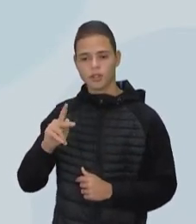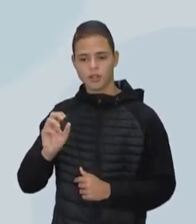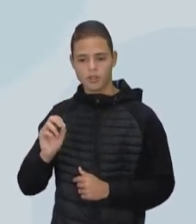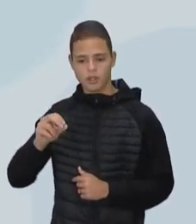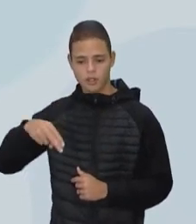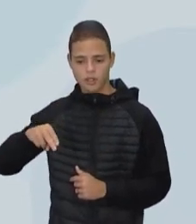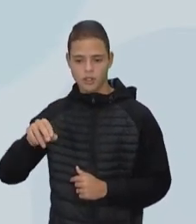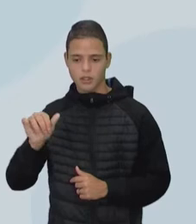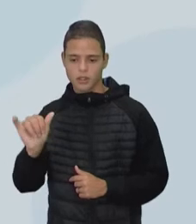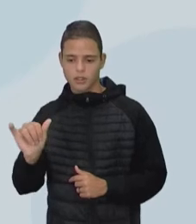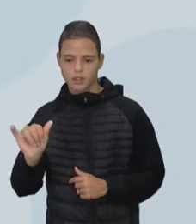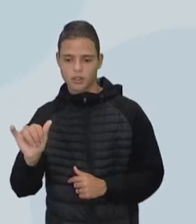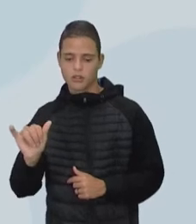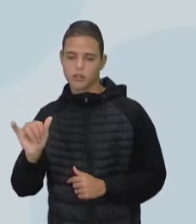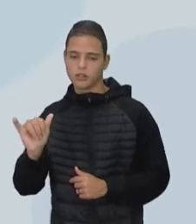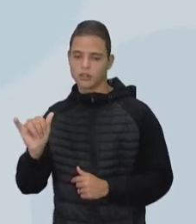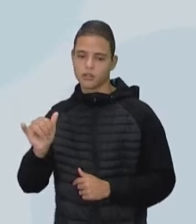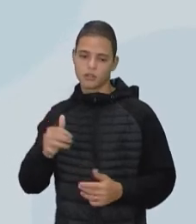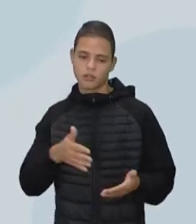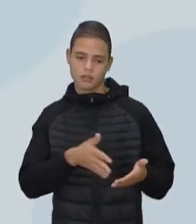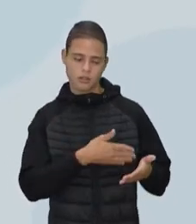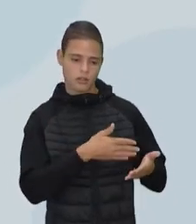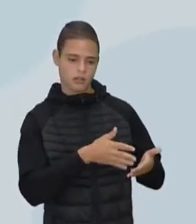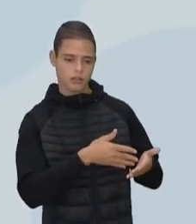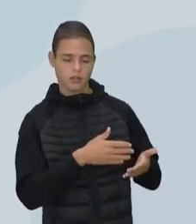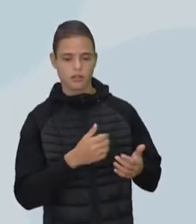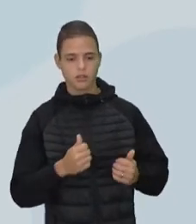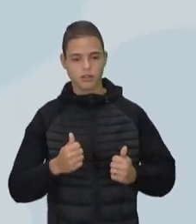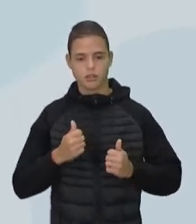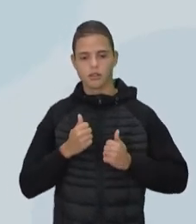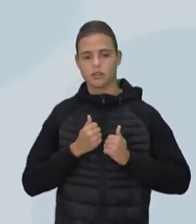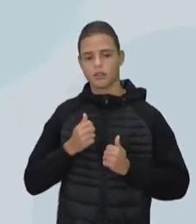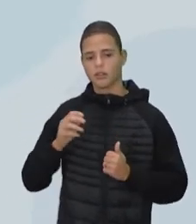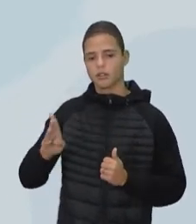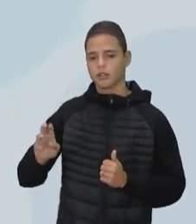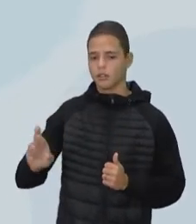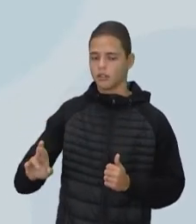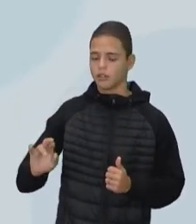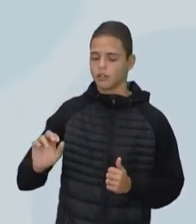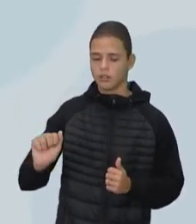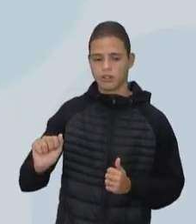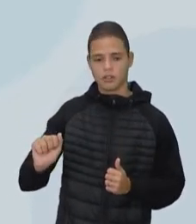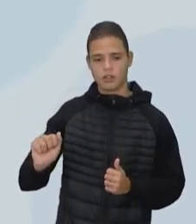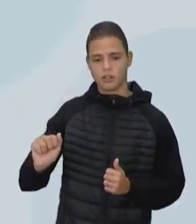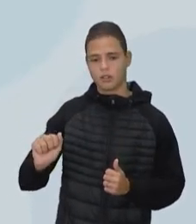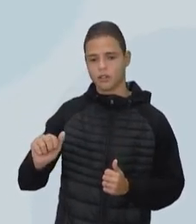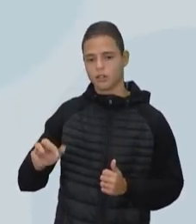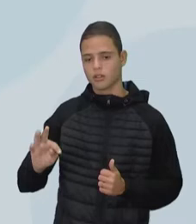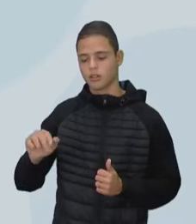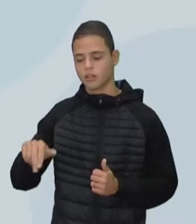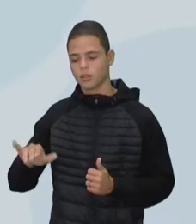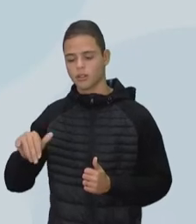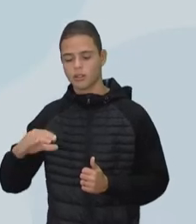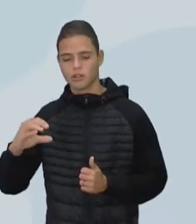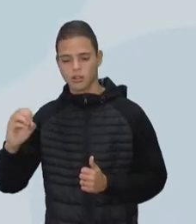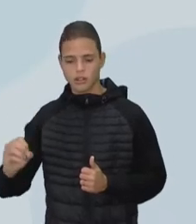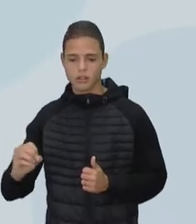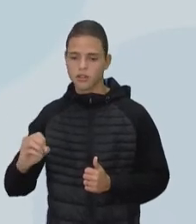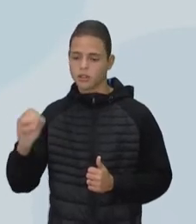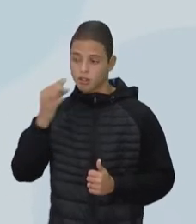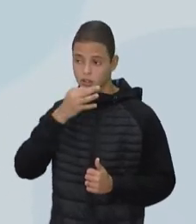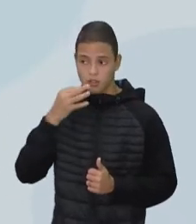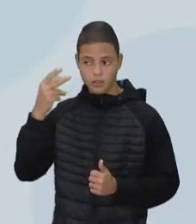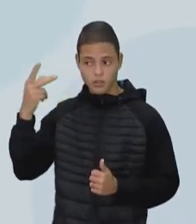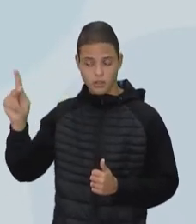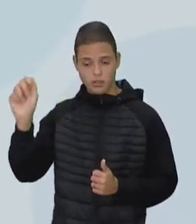referindo, e ele é um autor britânico. Portanto, nós estávamos falando a partir da visão dele, que é de um